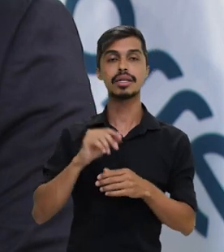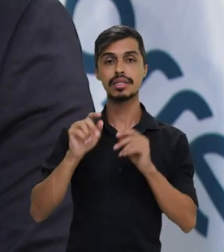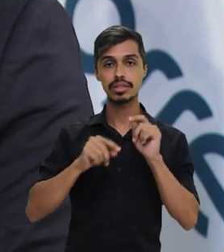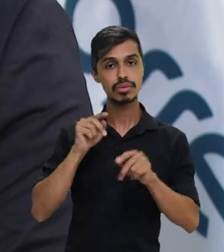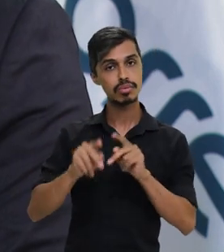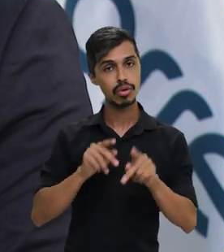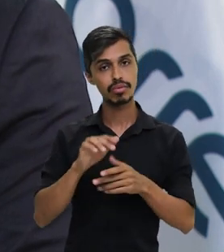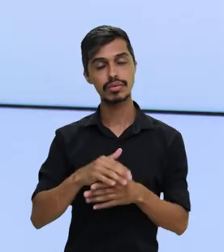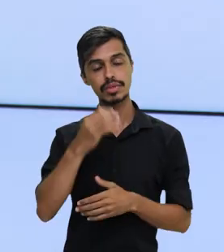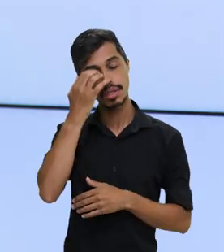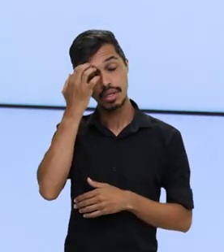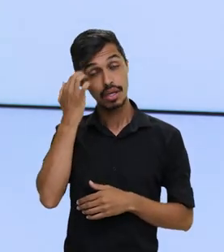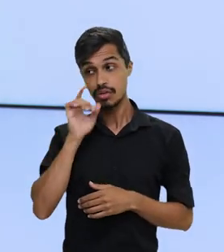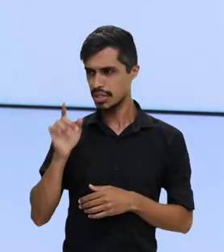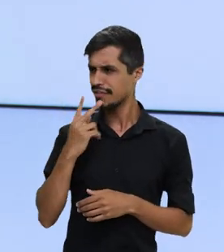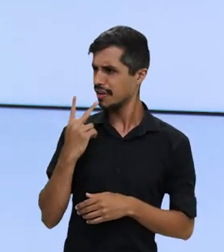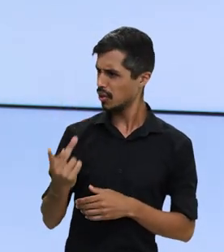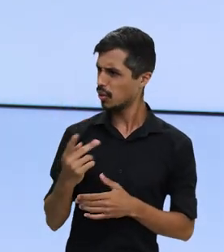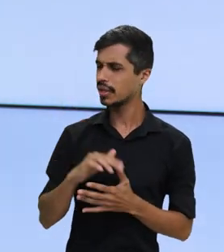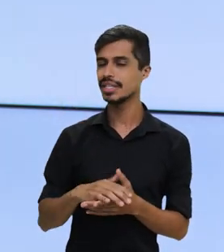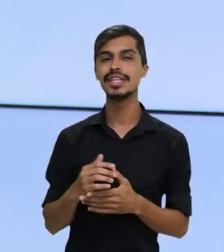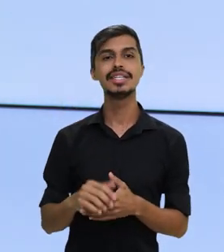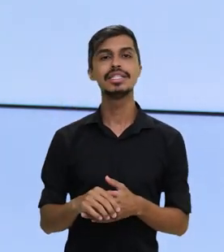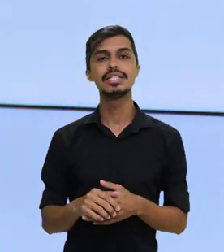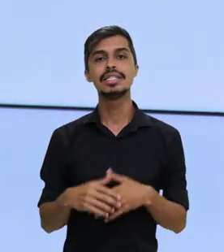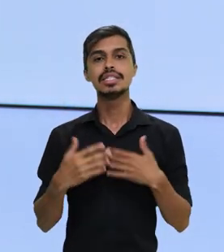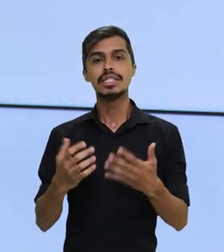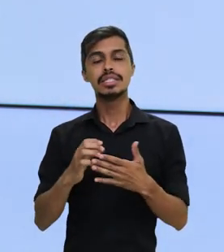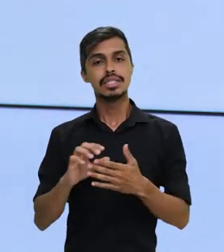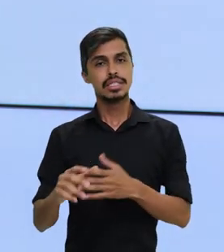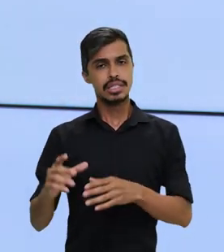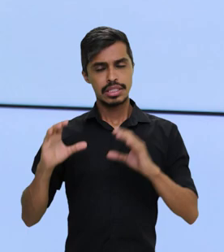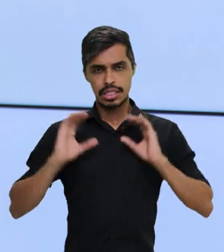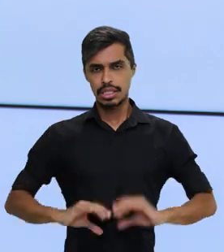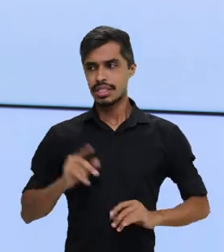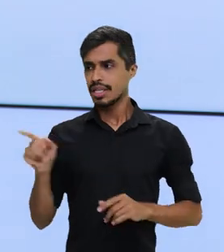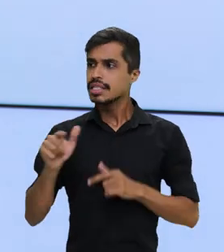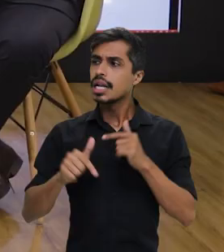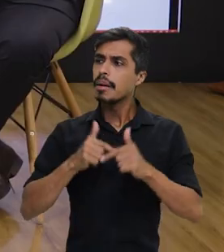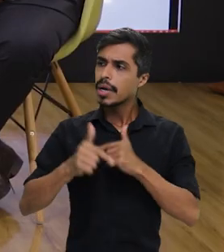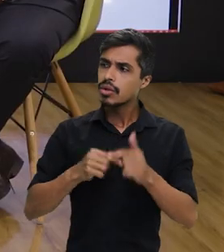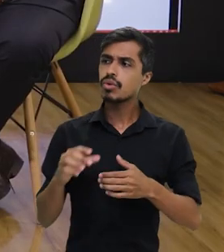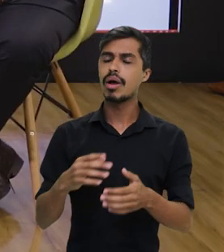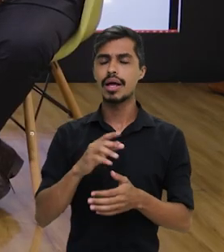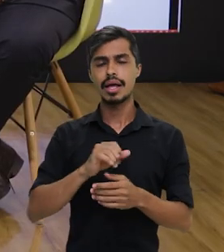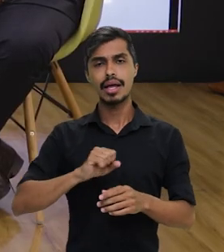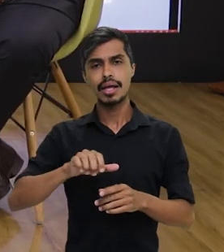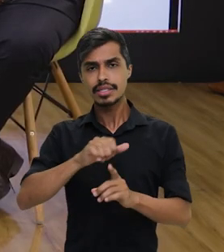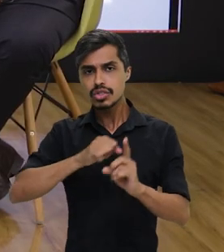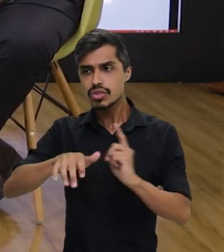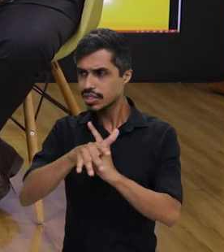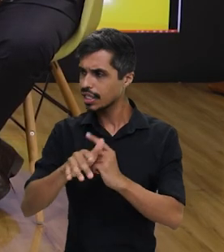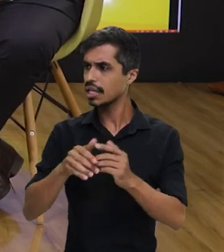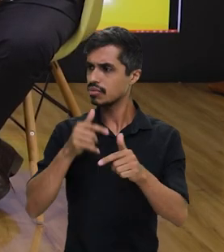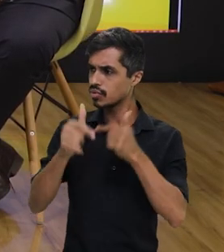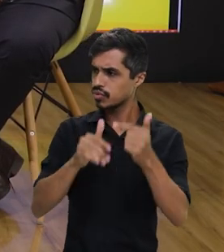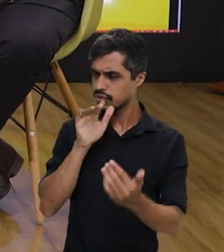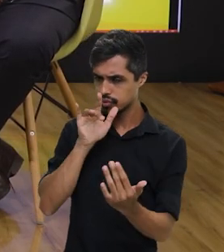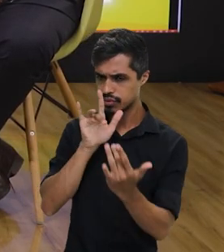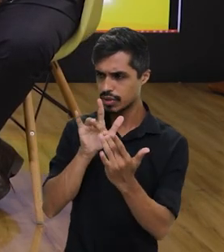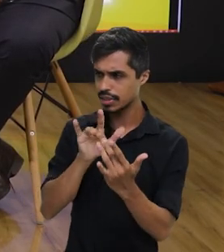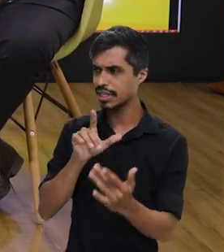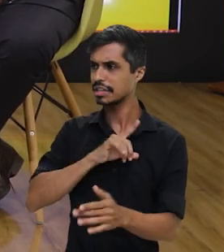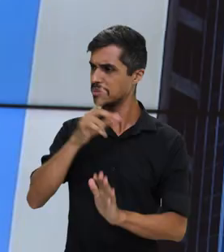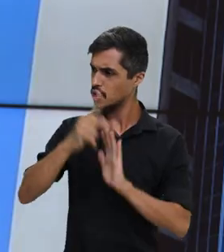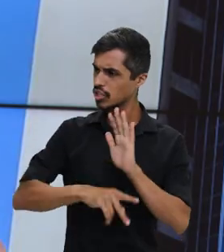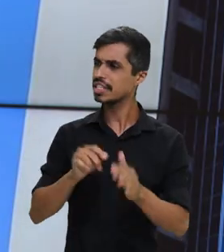e para povo brasileiro. O senhor falou em cidadania e vocês trabalham muito com essa área social também, né? Tem diversos